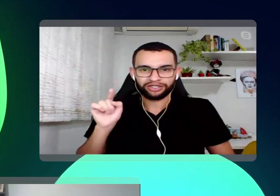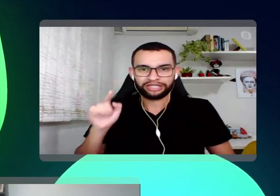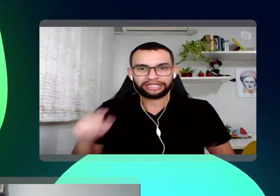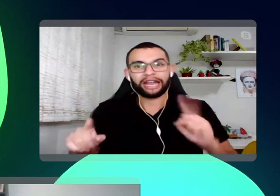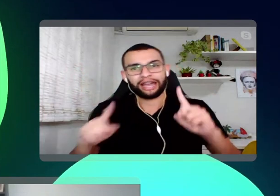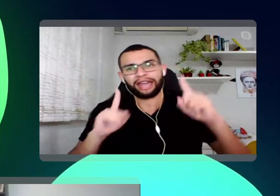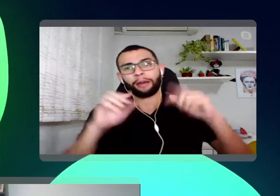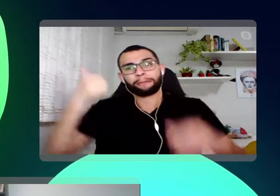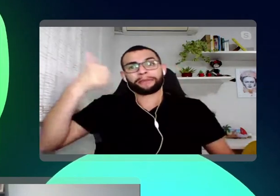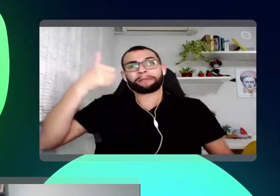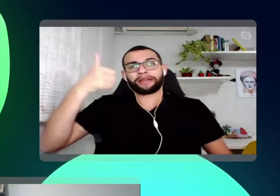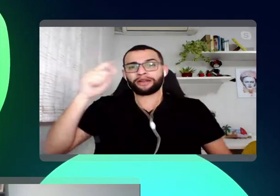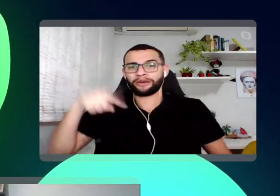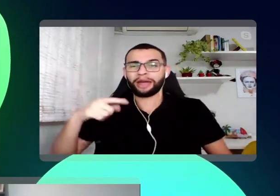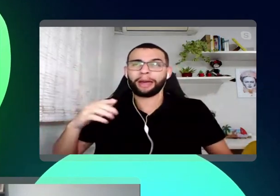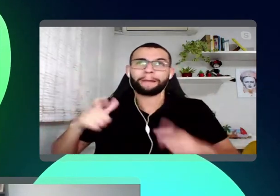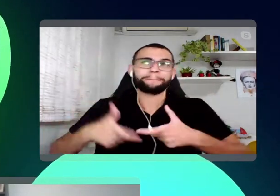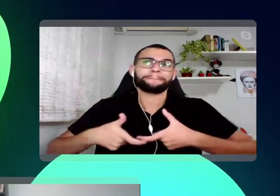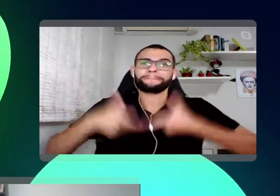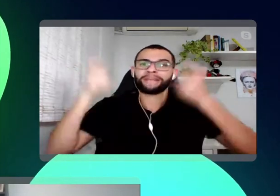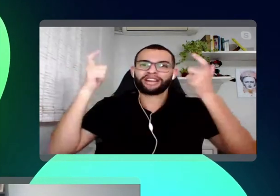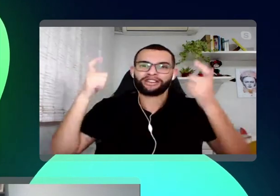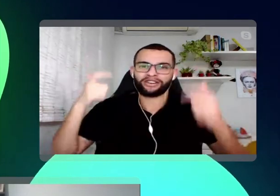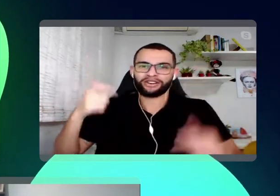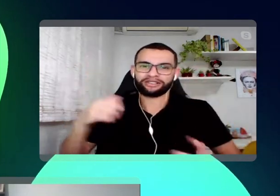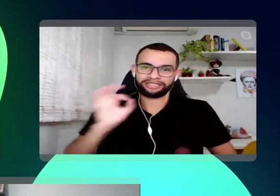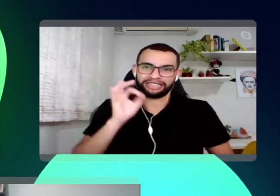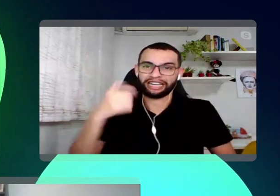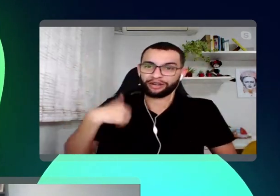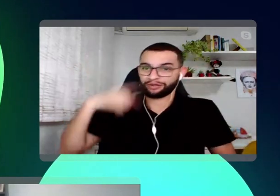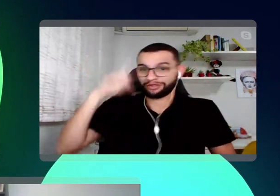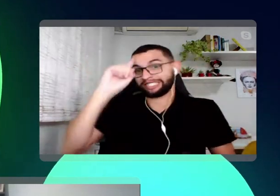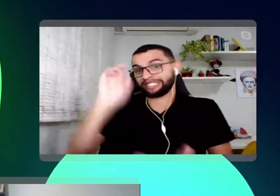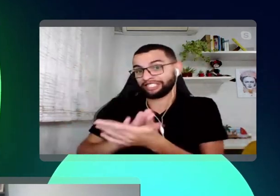A maior. Ok. Está vendo? Não sei de nada.